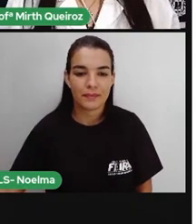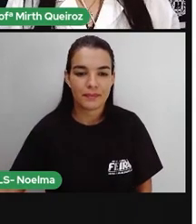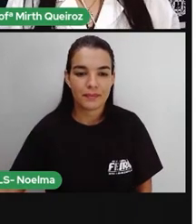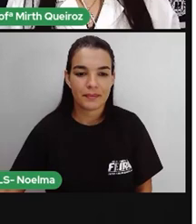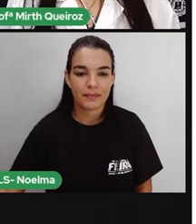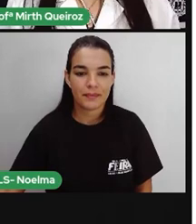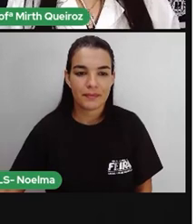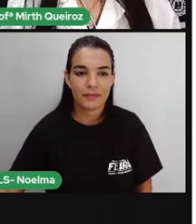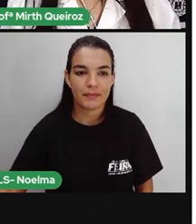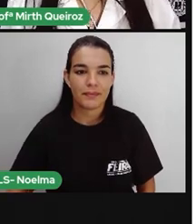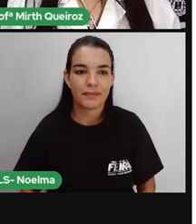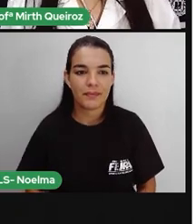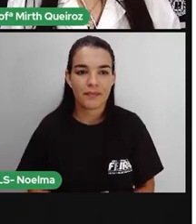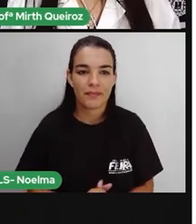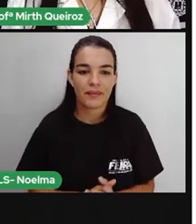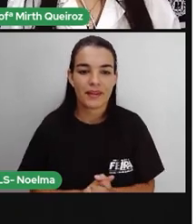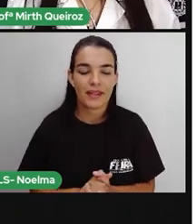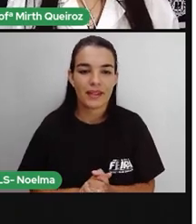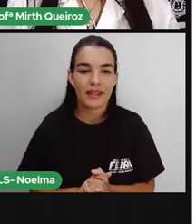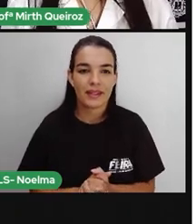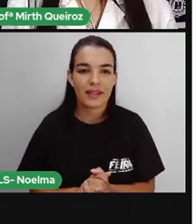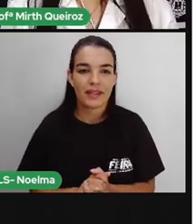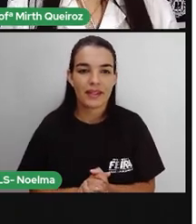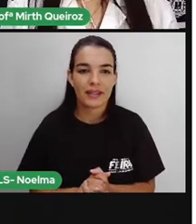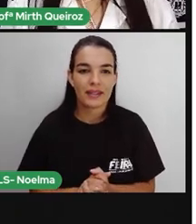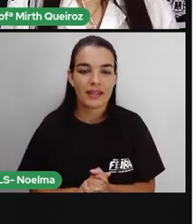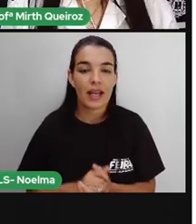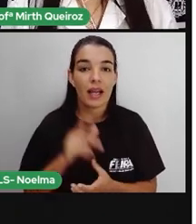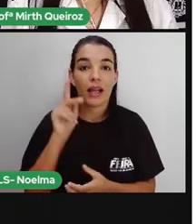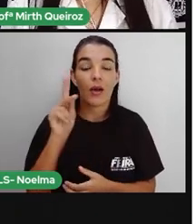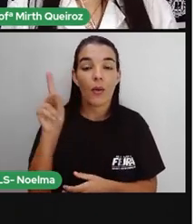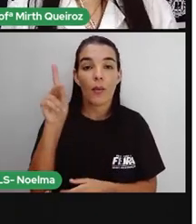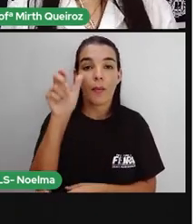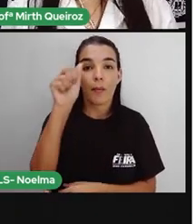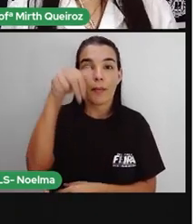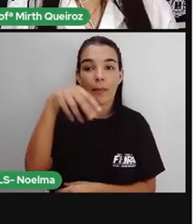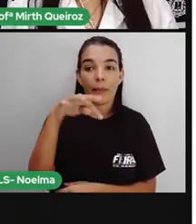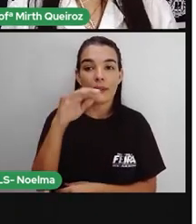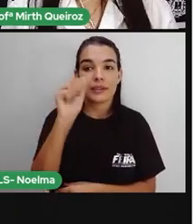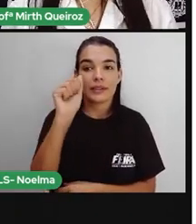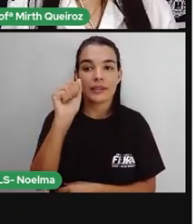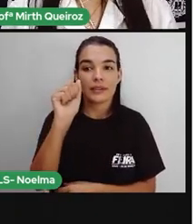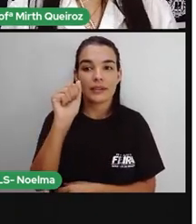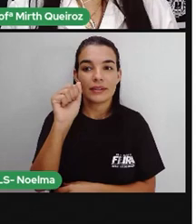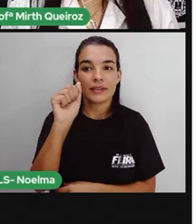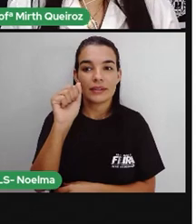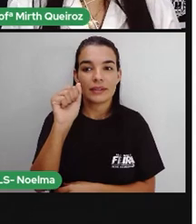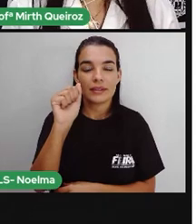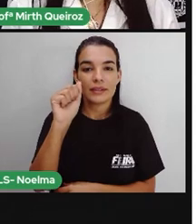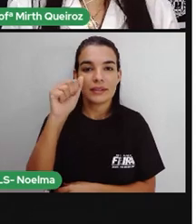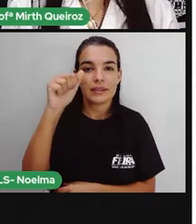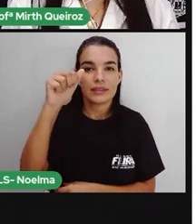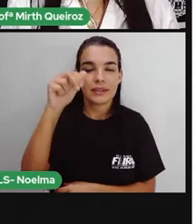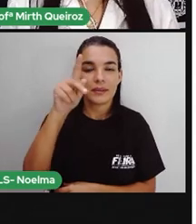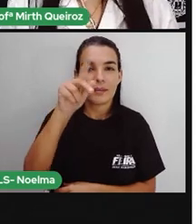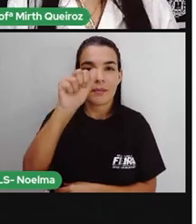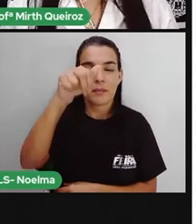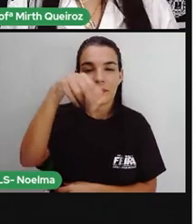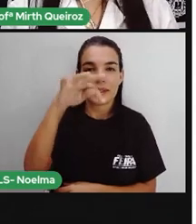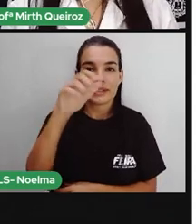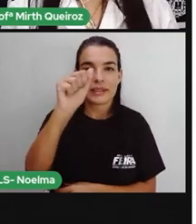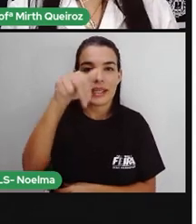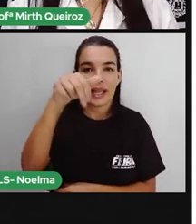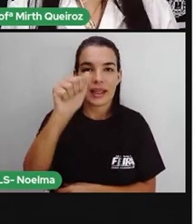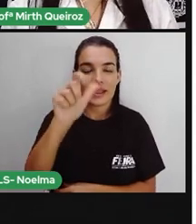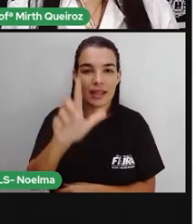O Pantanal é um dos menores biomas existentes no Brasil. É um dos menores. Sua